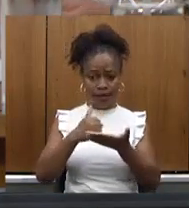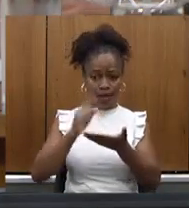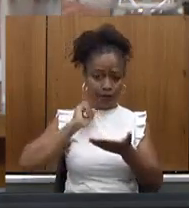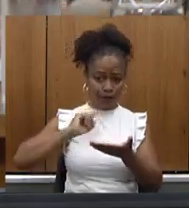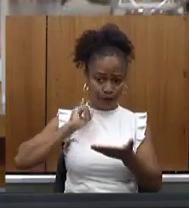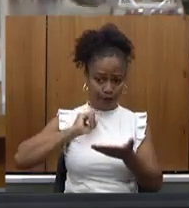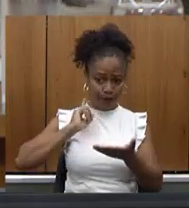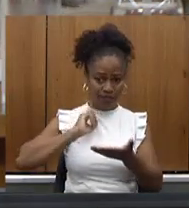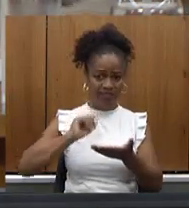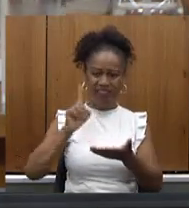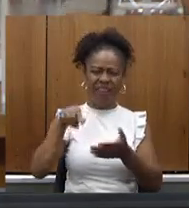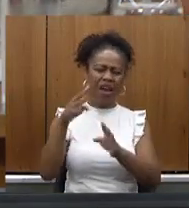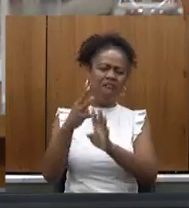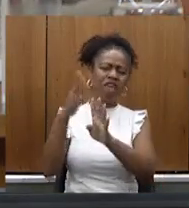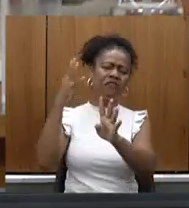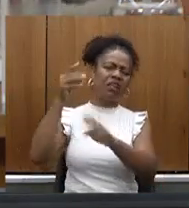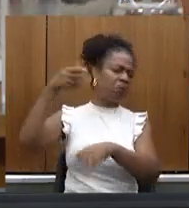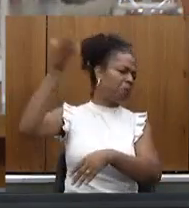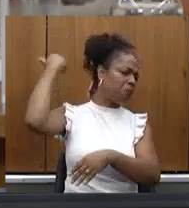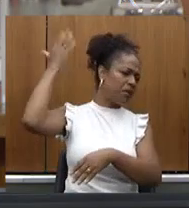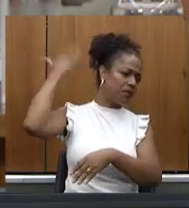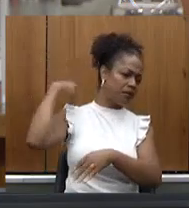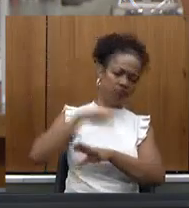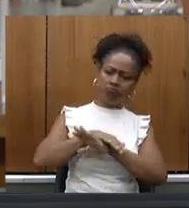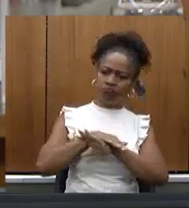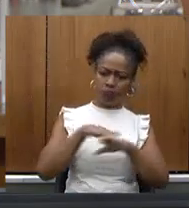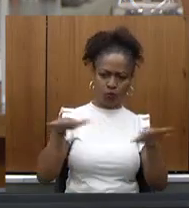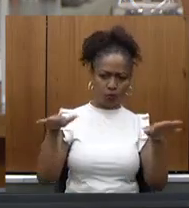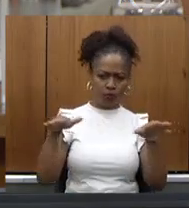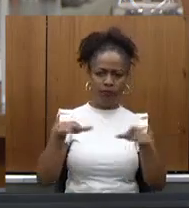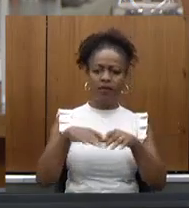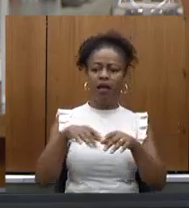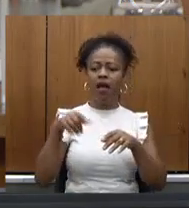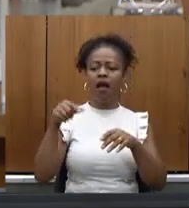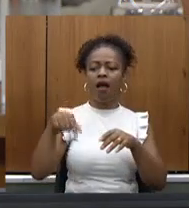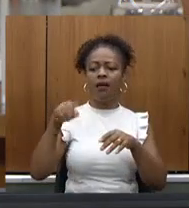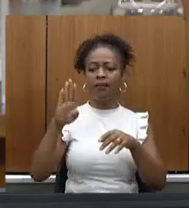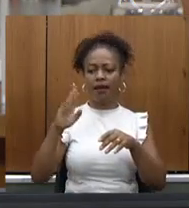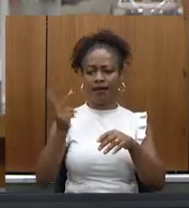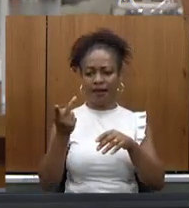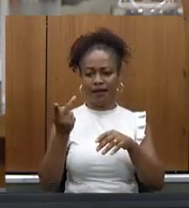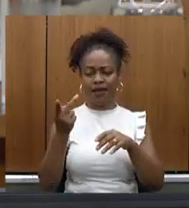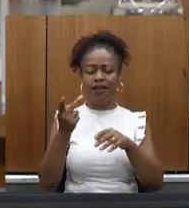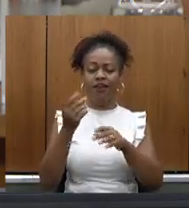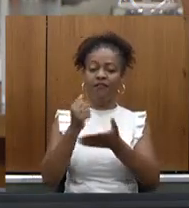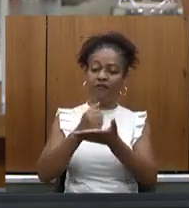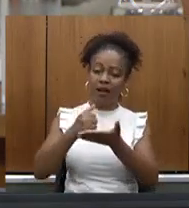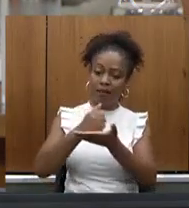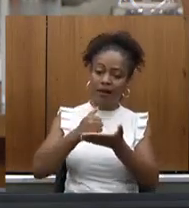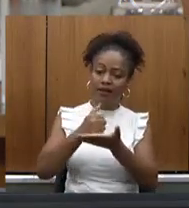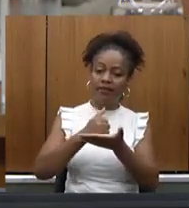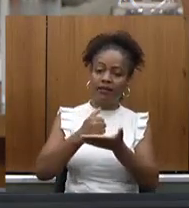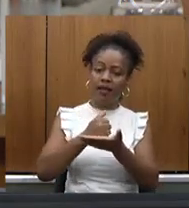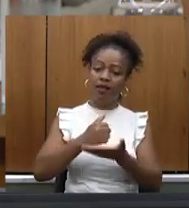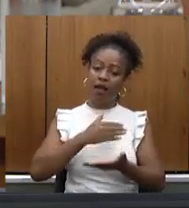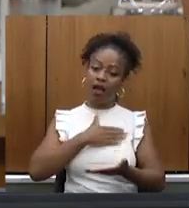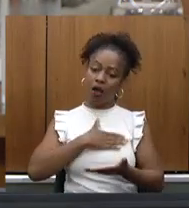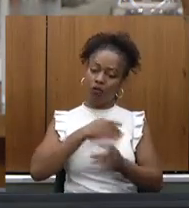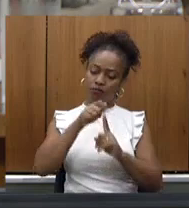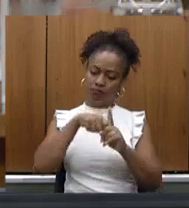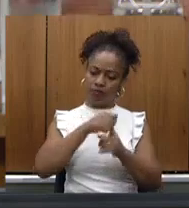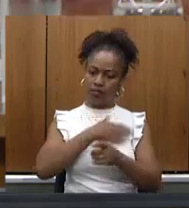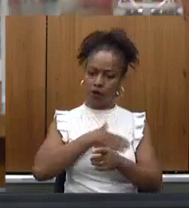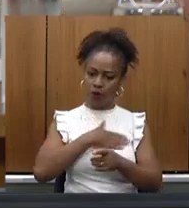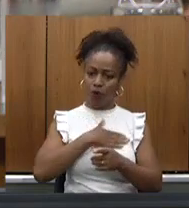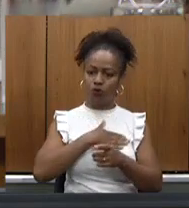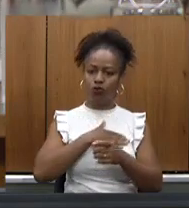Então, filage é coisa do passado para a gente, aqui em Belo Horizonte, a Farmácia de Minas, já desde agosto, funciona na nova sede,